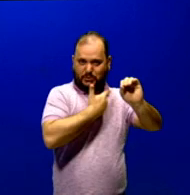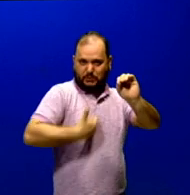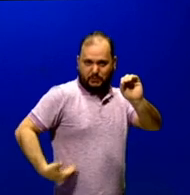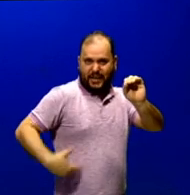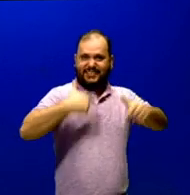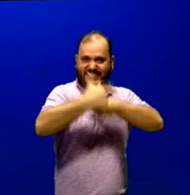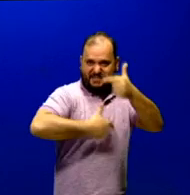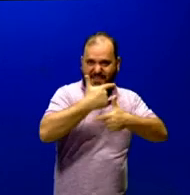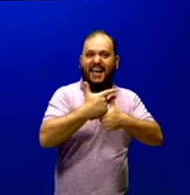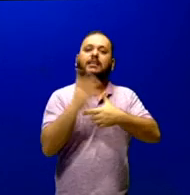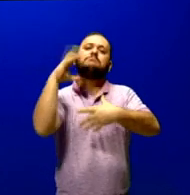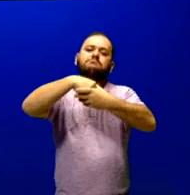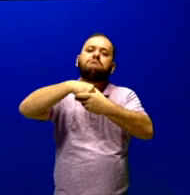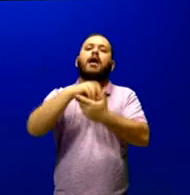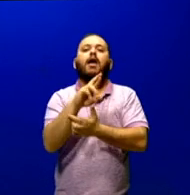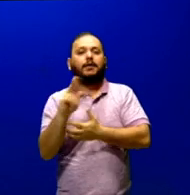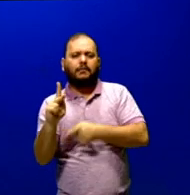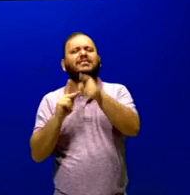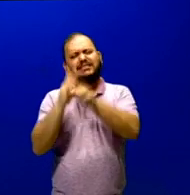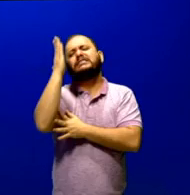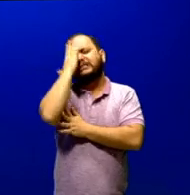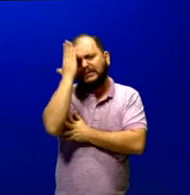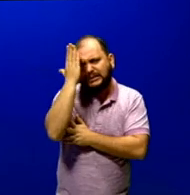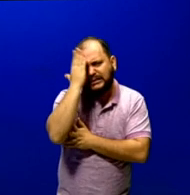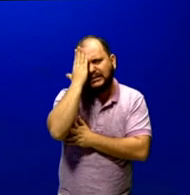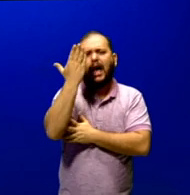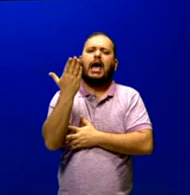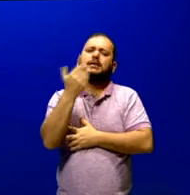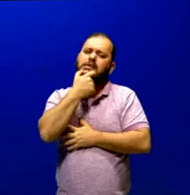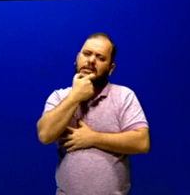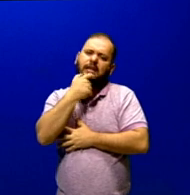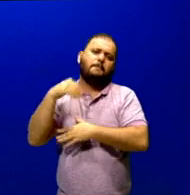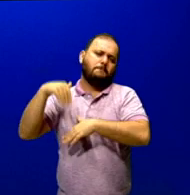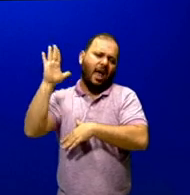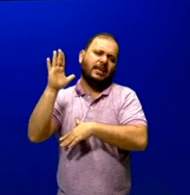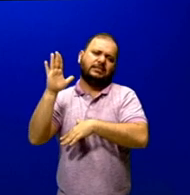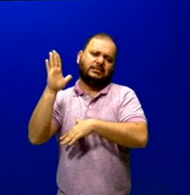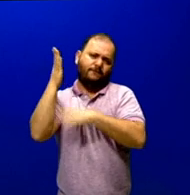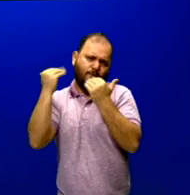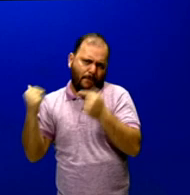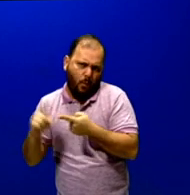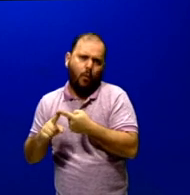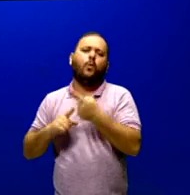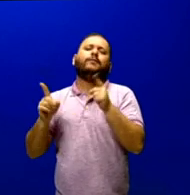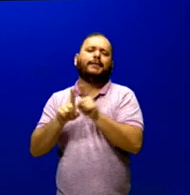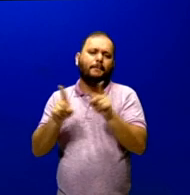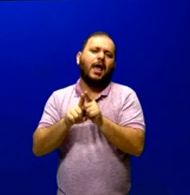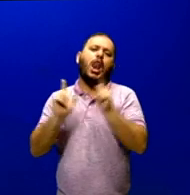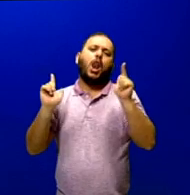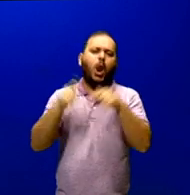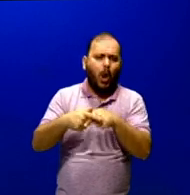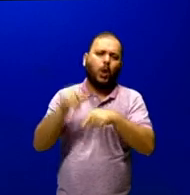Reino Unido, e você sabe que a Inglaterra é um dos países mais famosos do Reino Unido, e que Londres, com certeza, é uma das capitais também mais